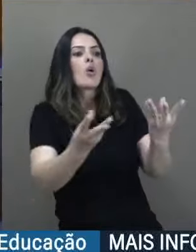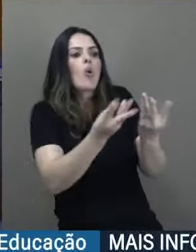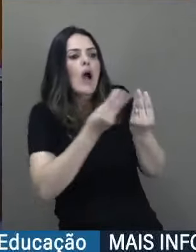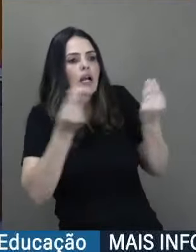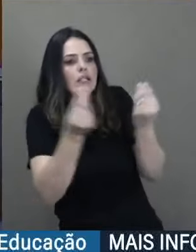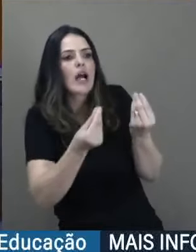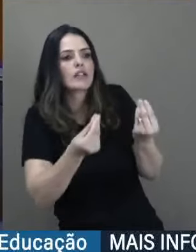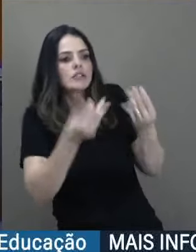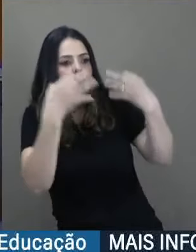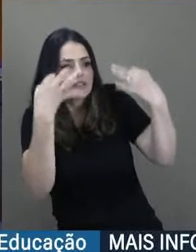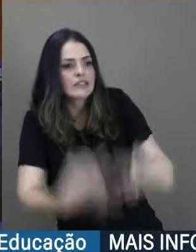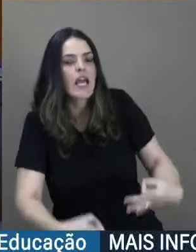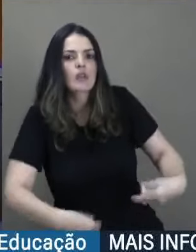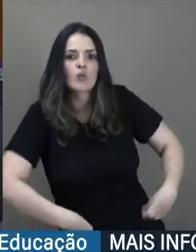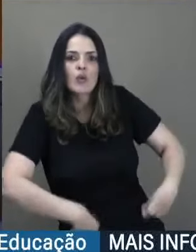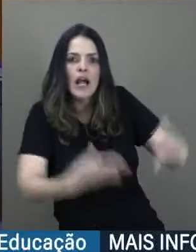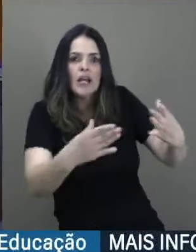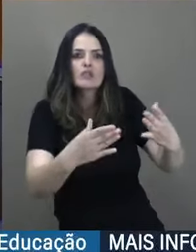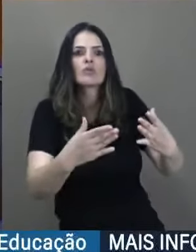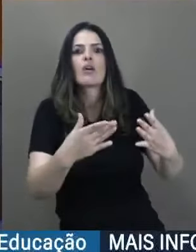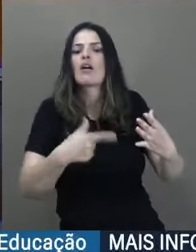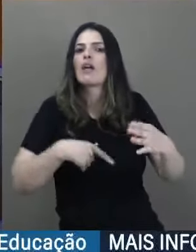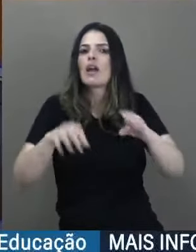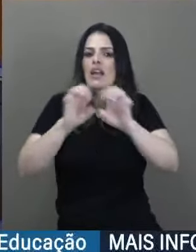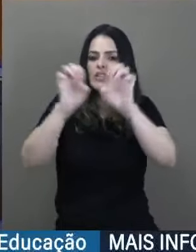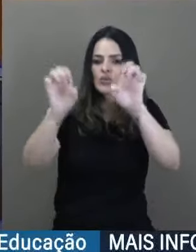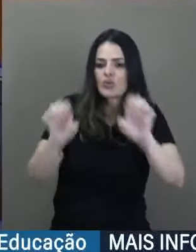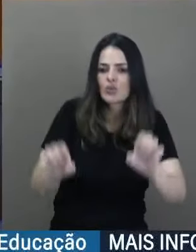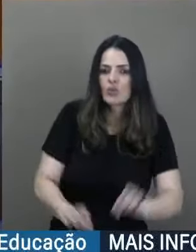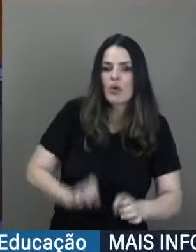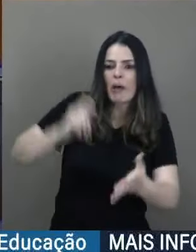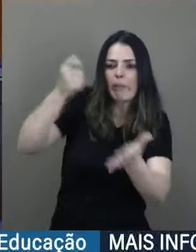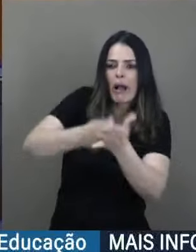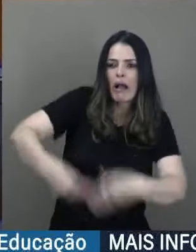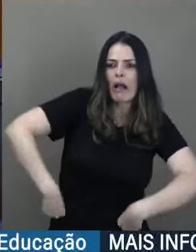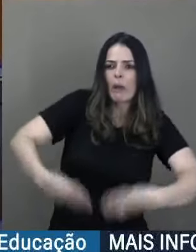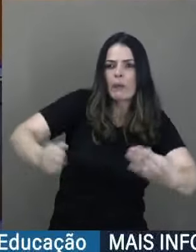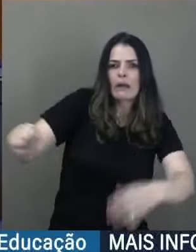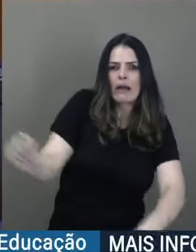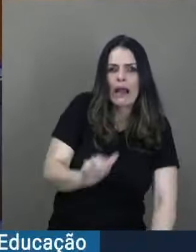tamanho do Estado brasileiro são desafios que se impõem ao Congresso Nacional.